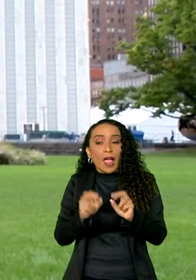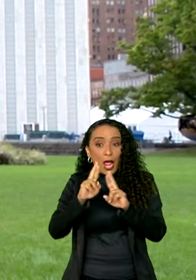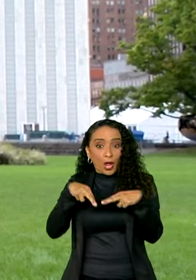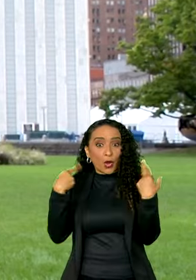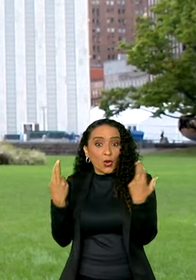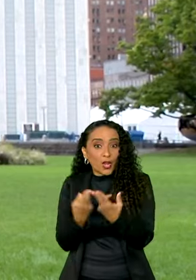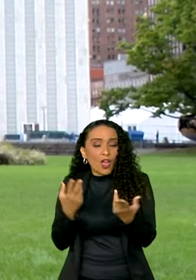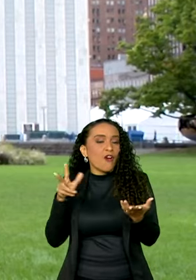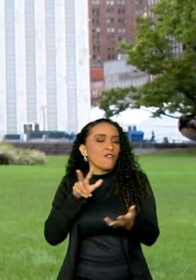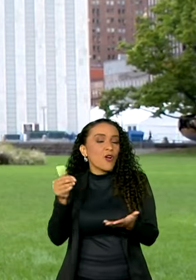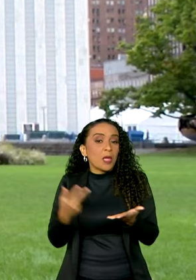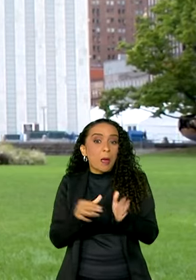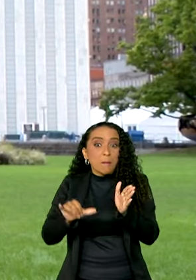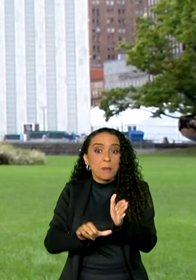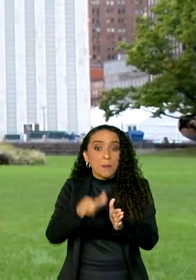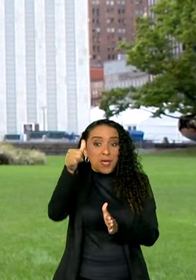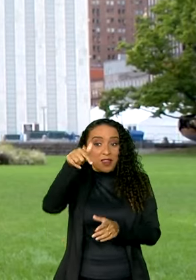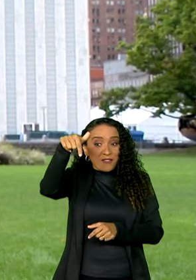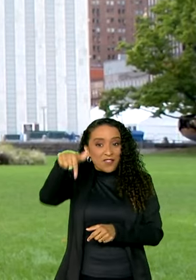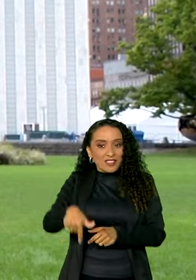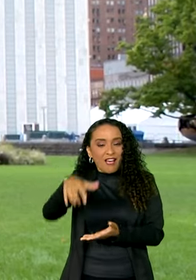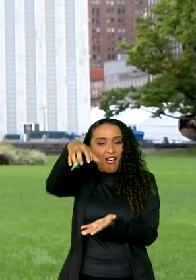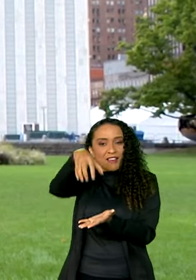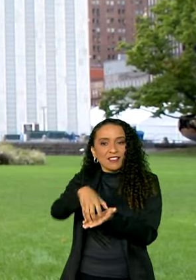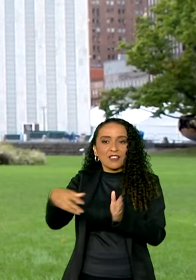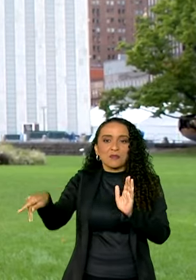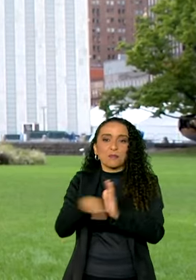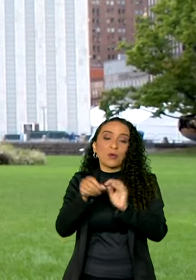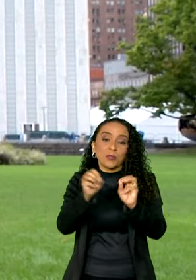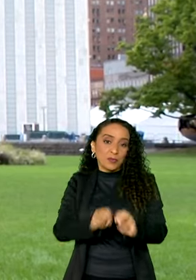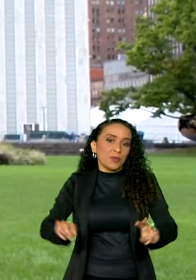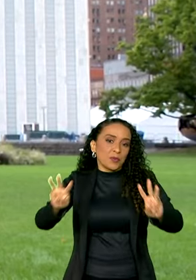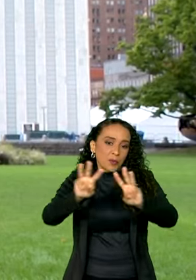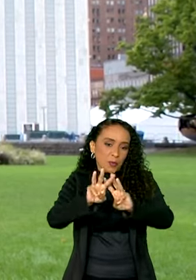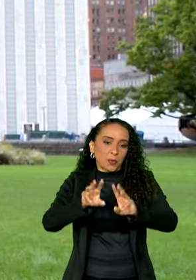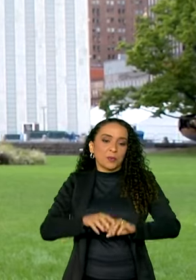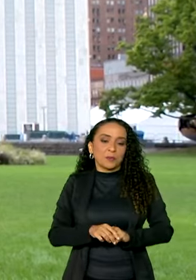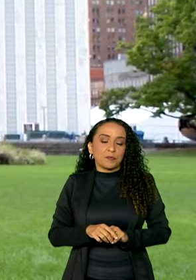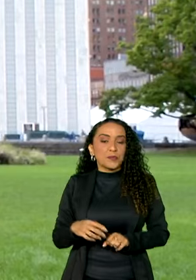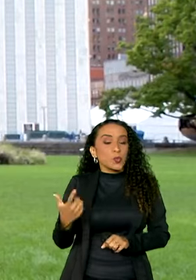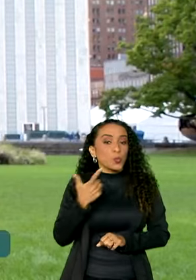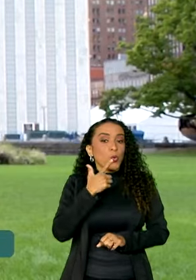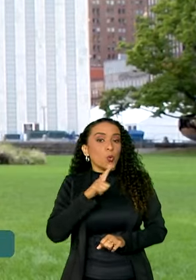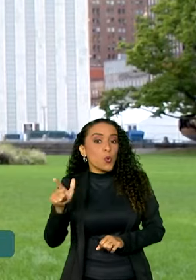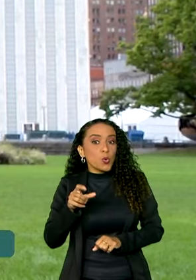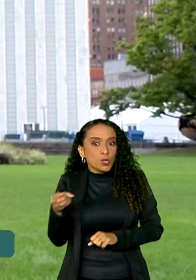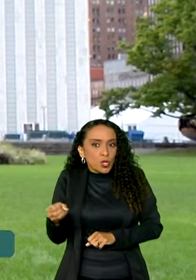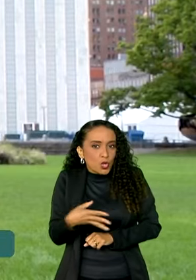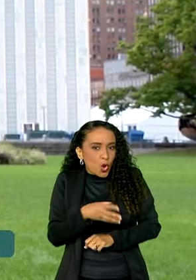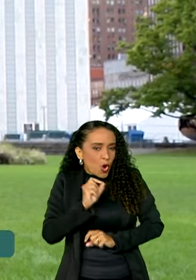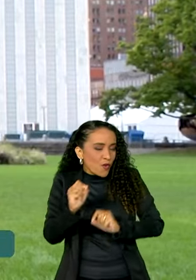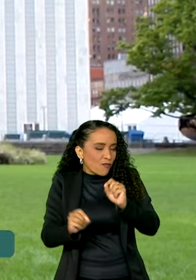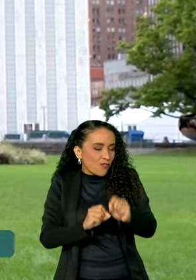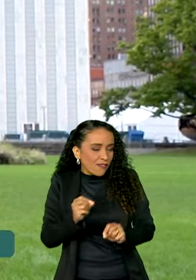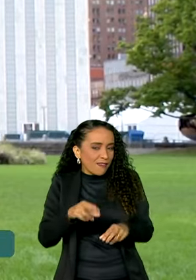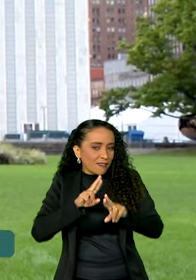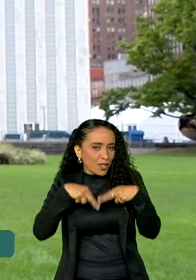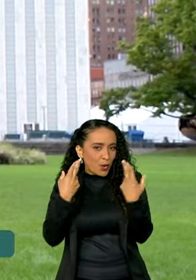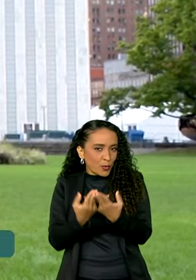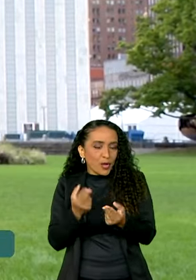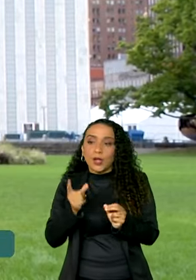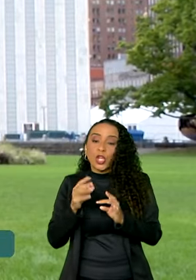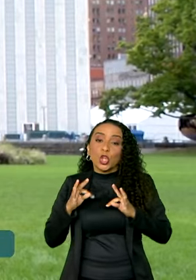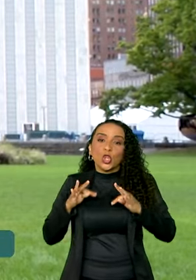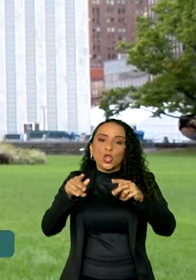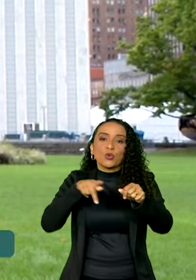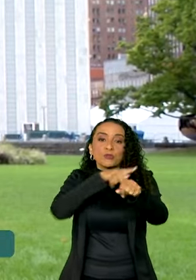reunião vai acontecer pela primeira vez aqui na sede das Nações Unidas. Uma outra novidade, digamos, dessa reunião é que